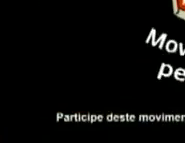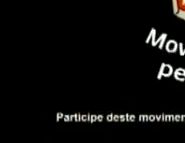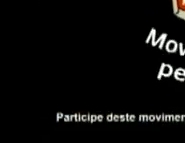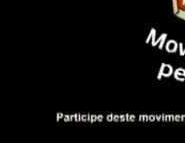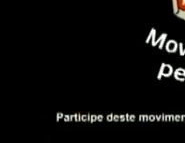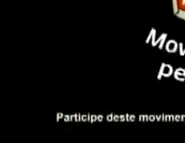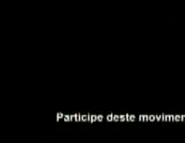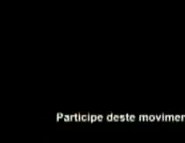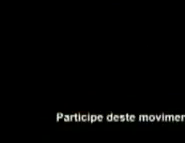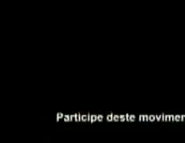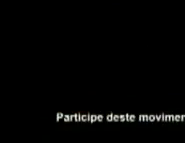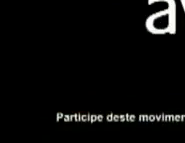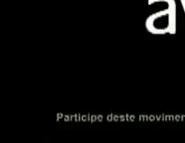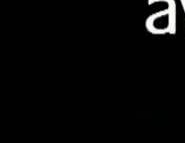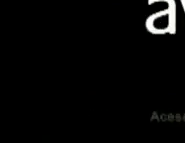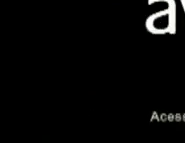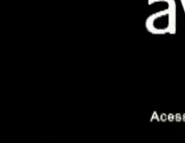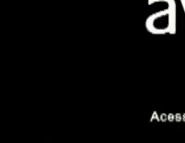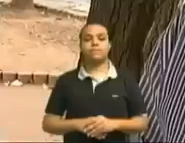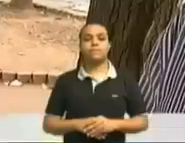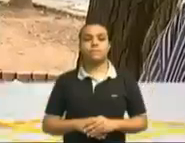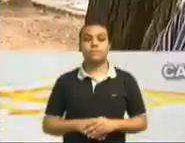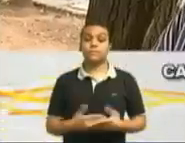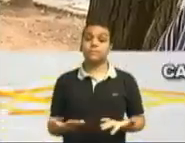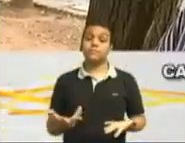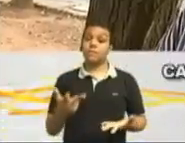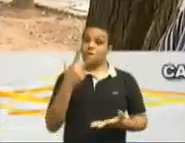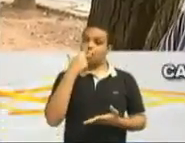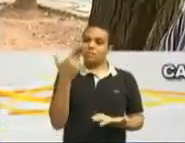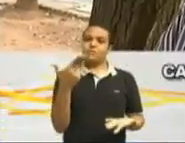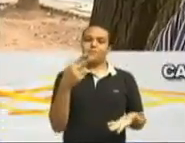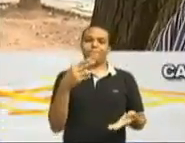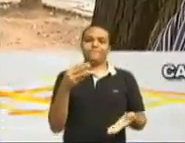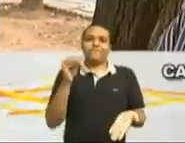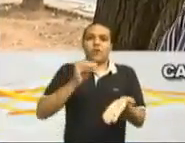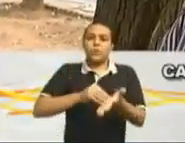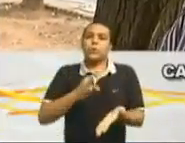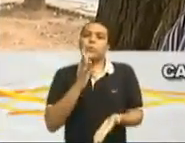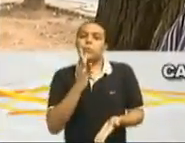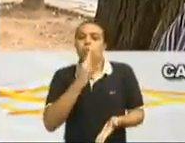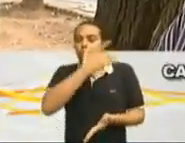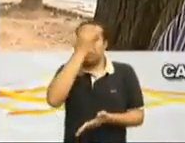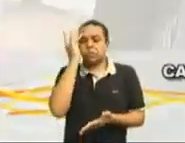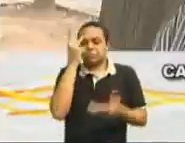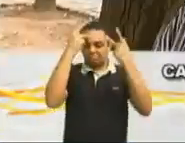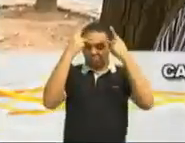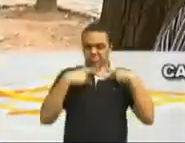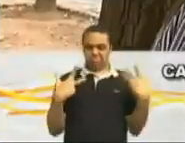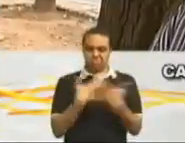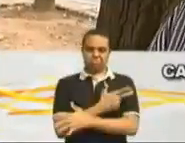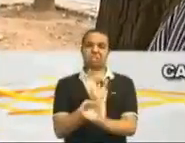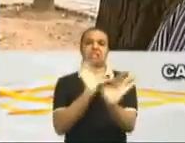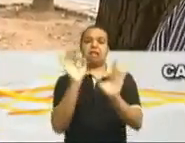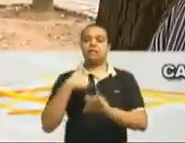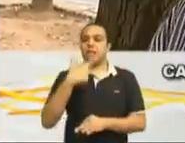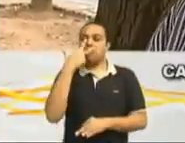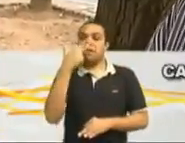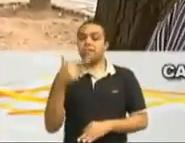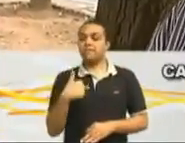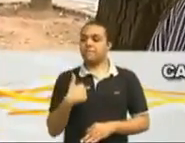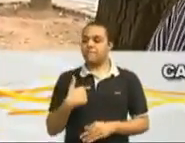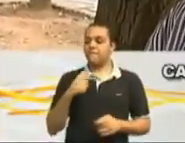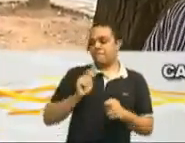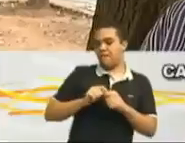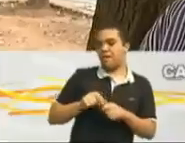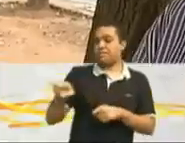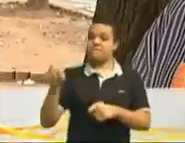dignidade às pessoas com deficiência. É uma questão de ignorância, né? Ela acha que não vai acontecer com ela. No fim, fica aquele efeito dominó, né? Um